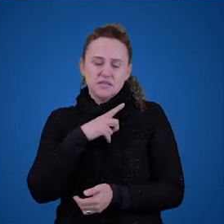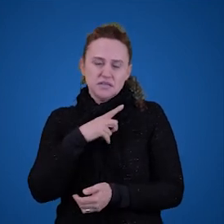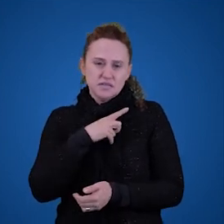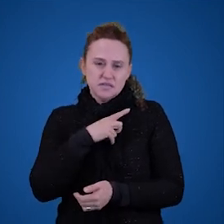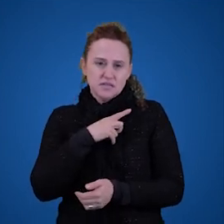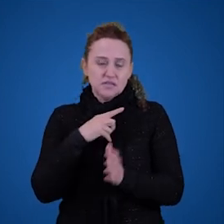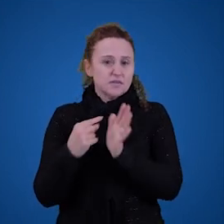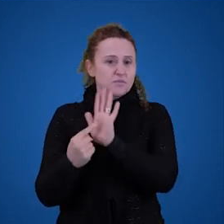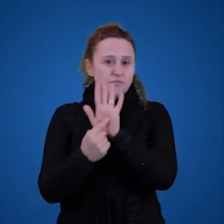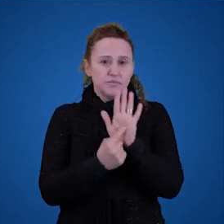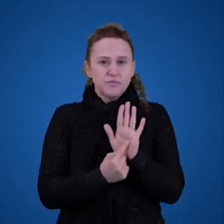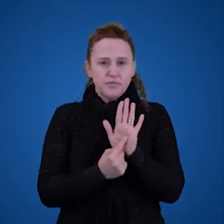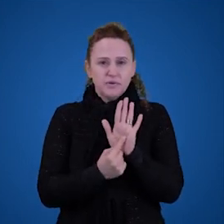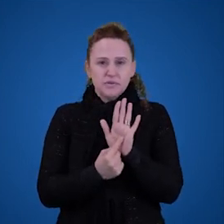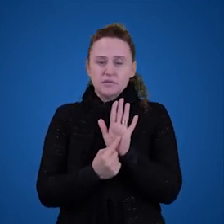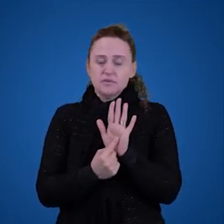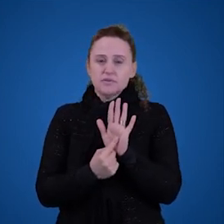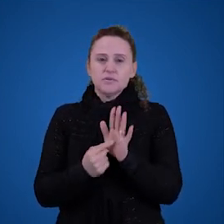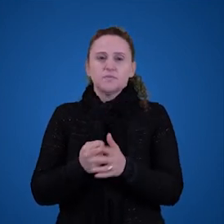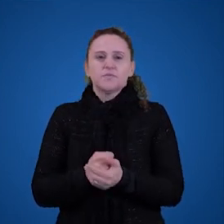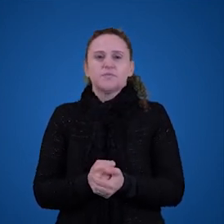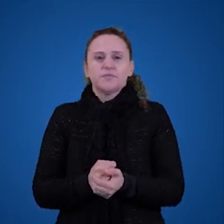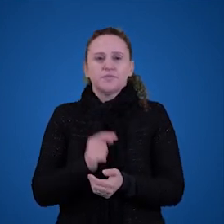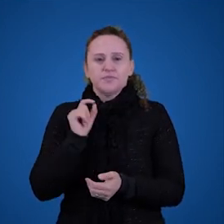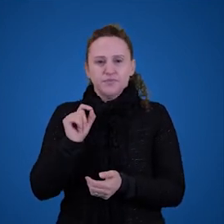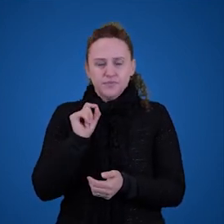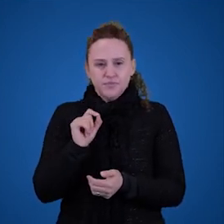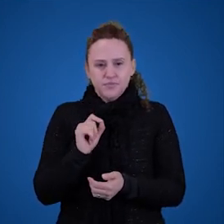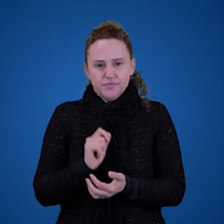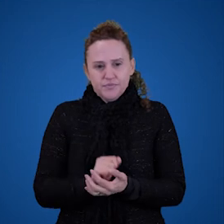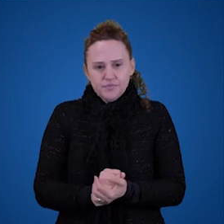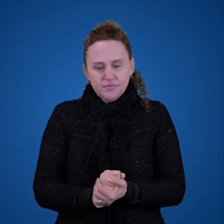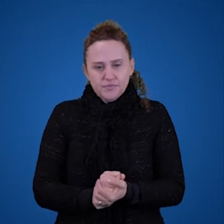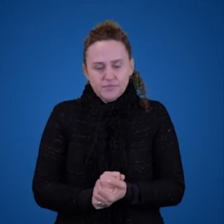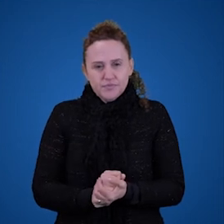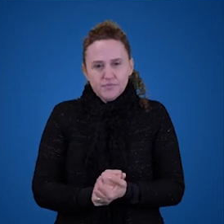referem nada mas deveriam segundo até RS